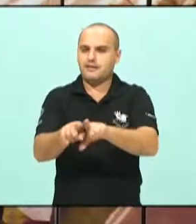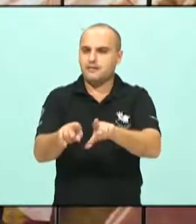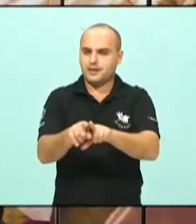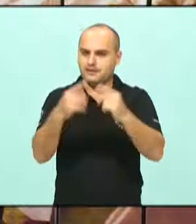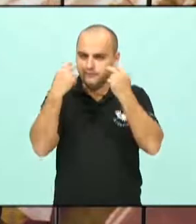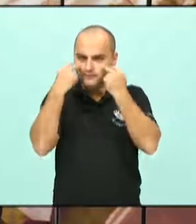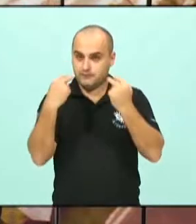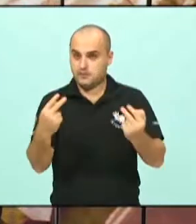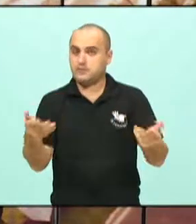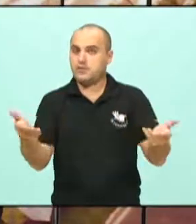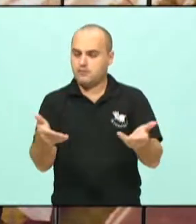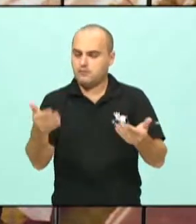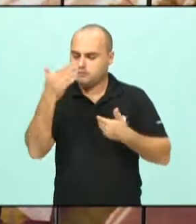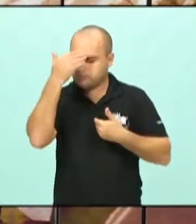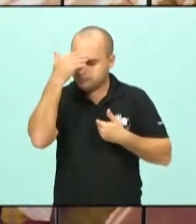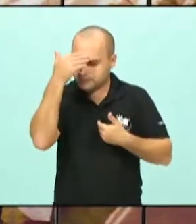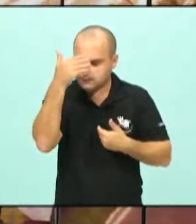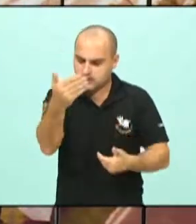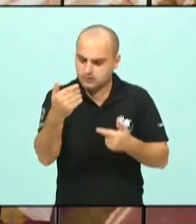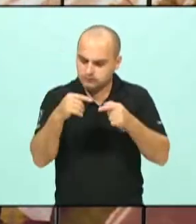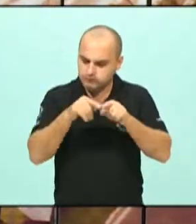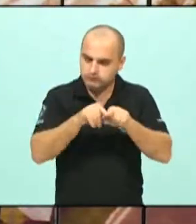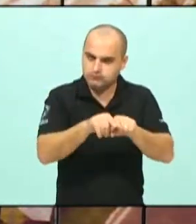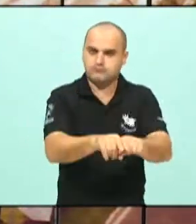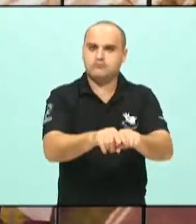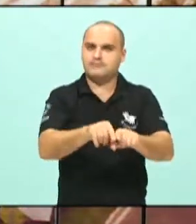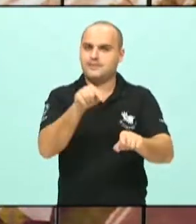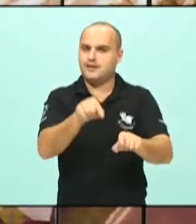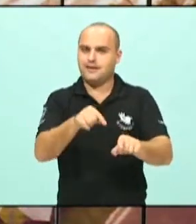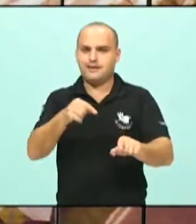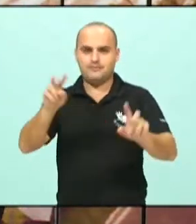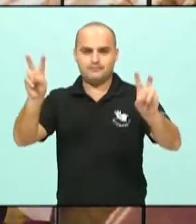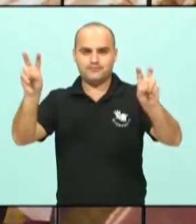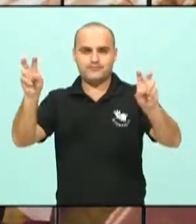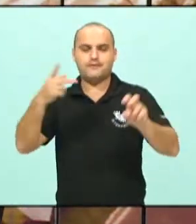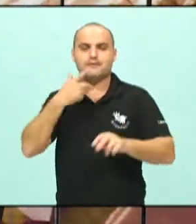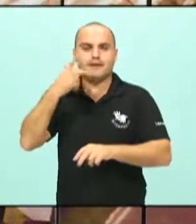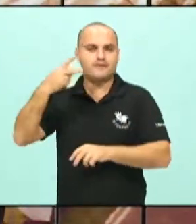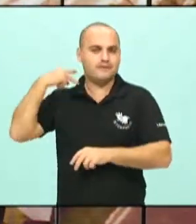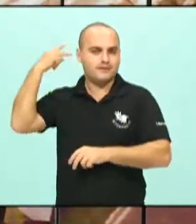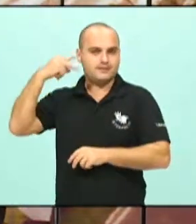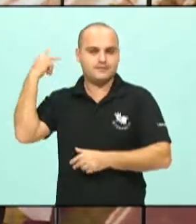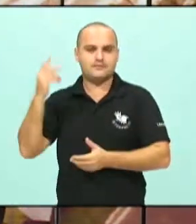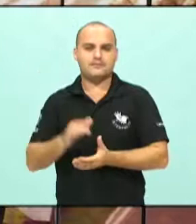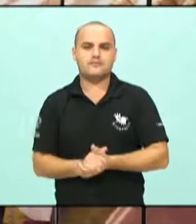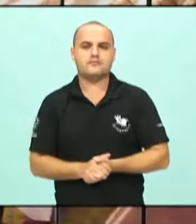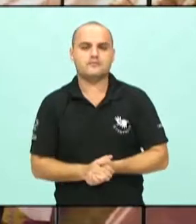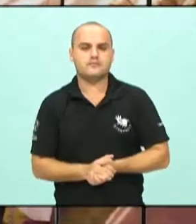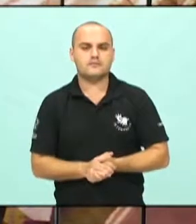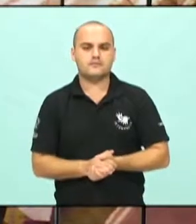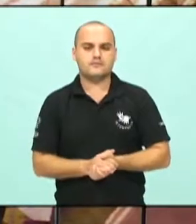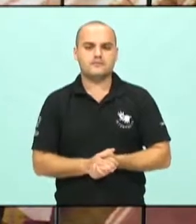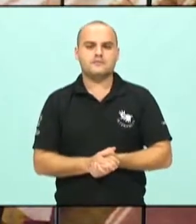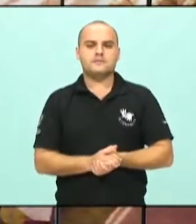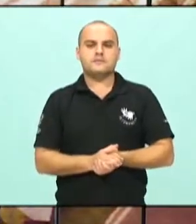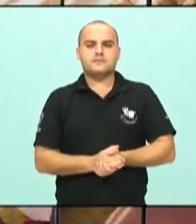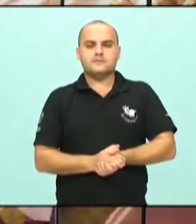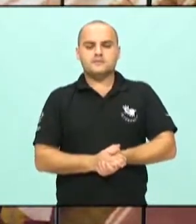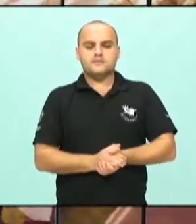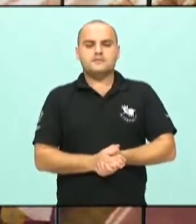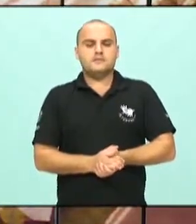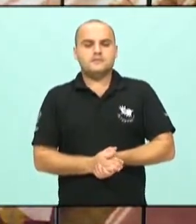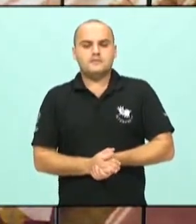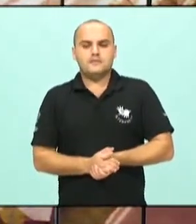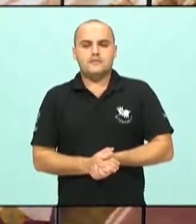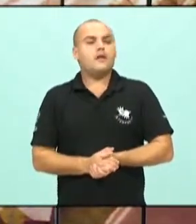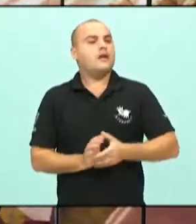conosco em sintonia. Muito obrigado pela companhia com o programa Fala Vereador, porque o senhor, a gente sabe que não